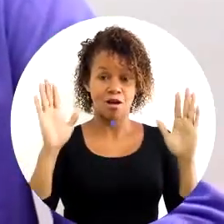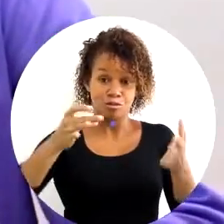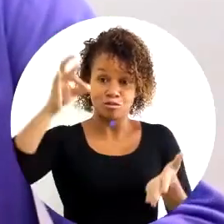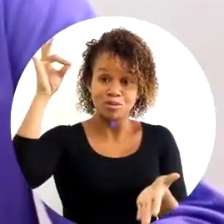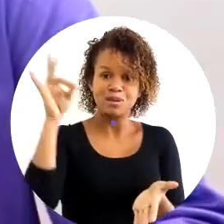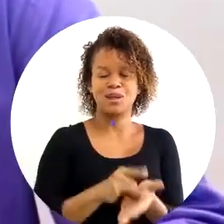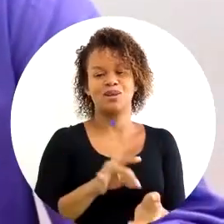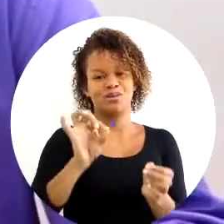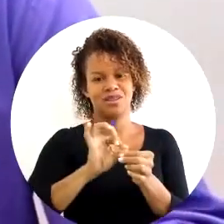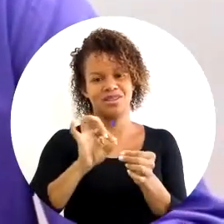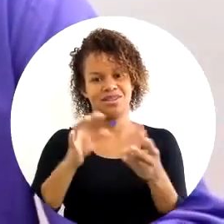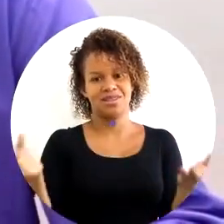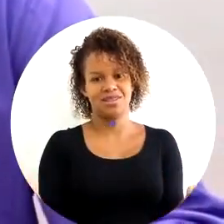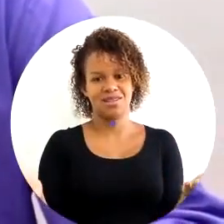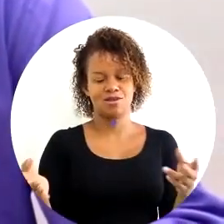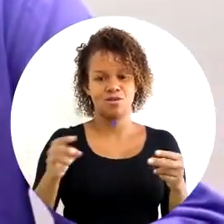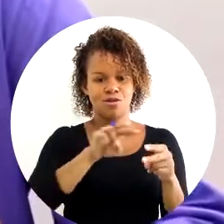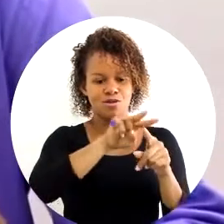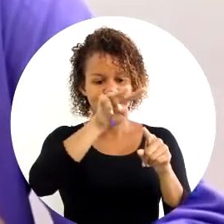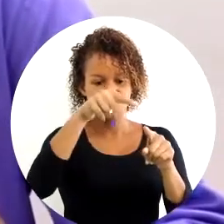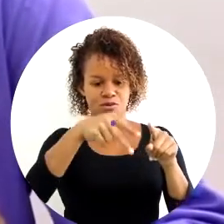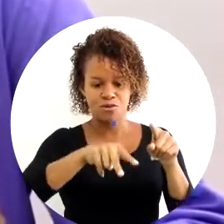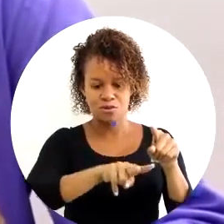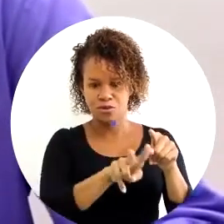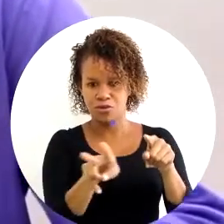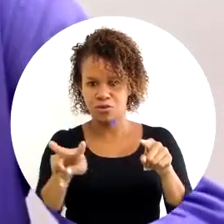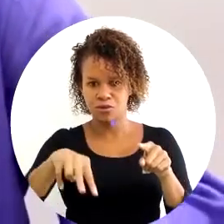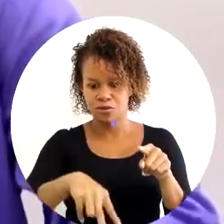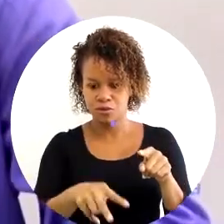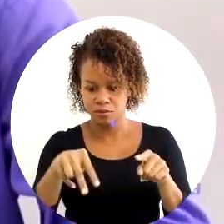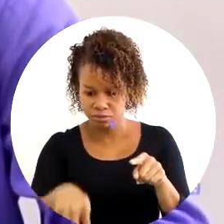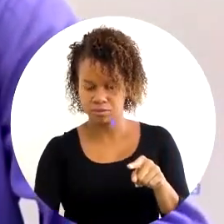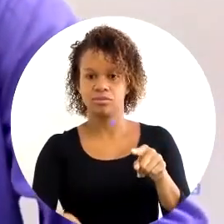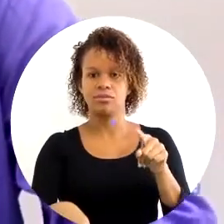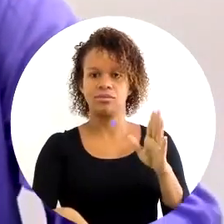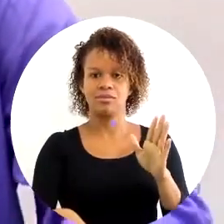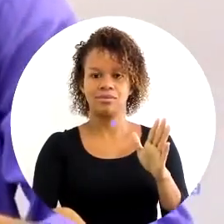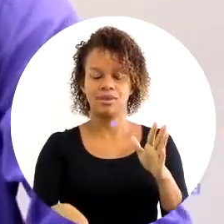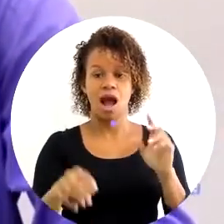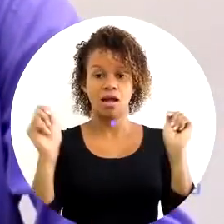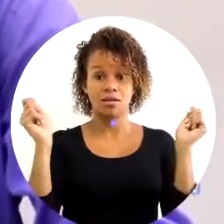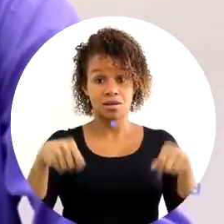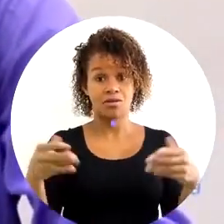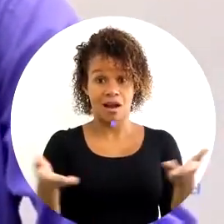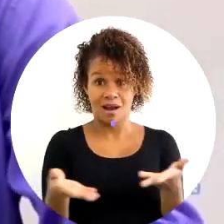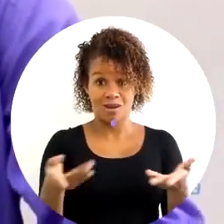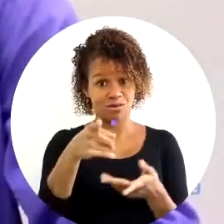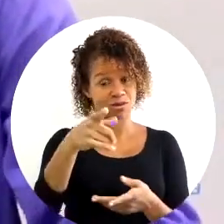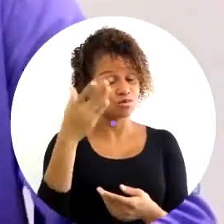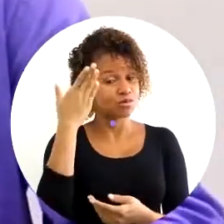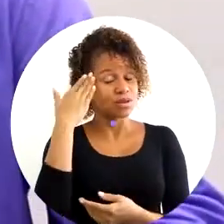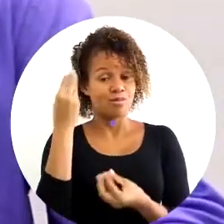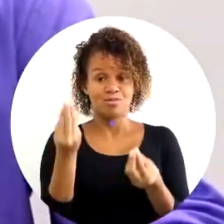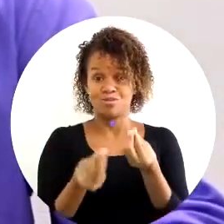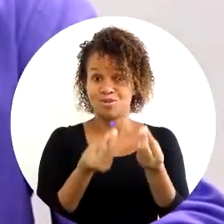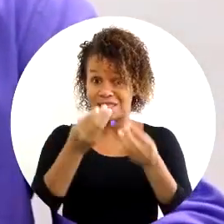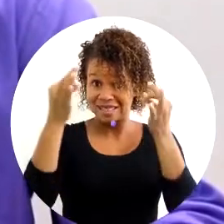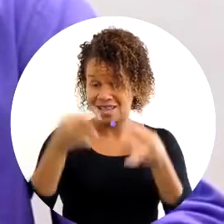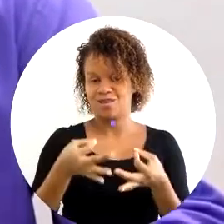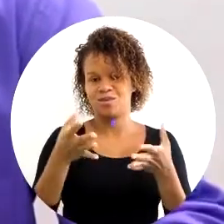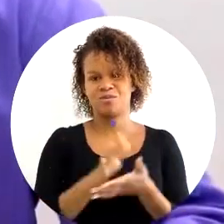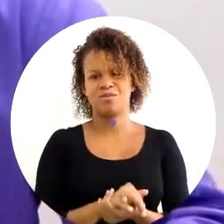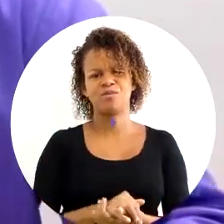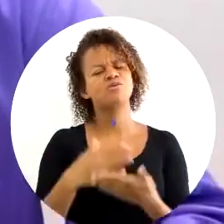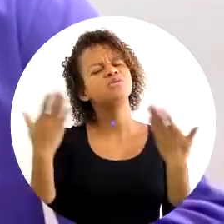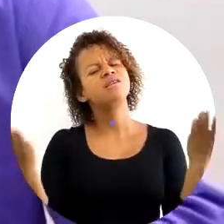não sabemos exatamente o que fazer com paraquedas. Numa situação como essa, colocados nesse desafio agora, nós não sabemos exatamente o que